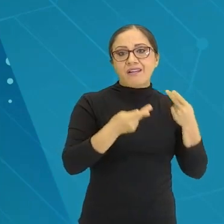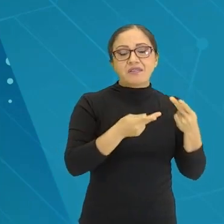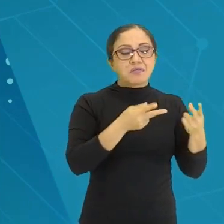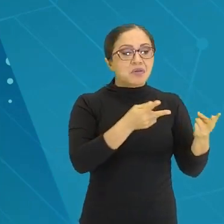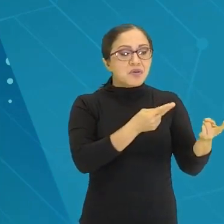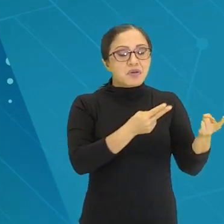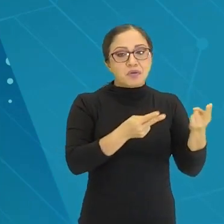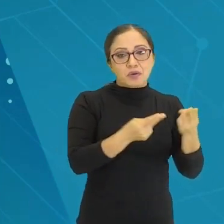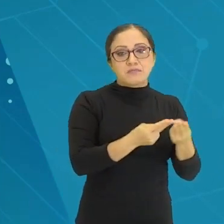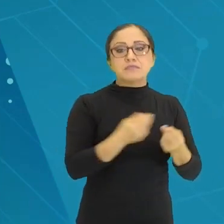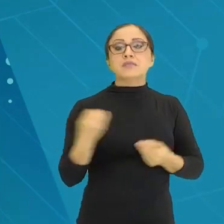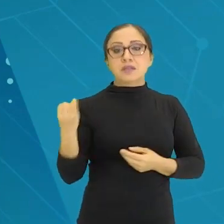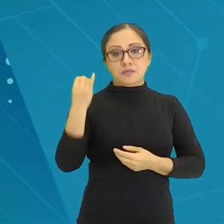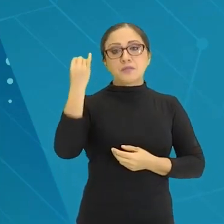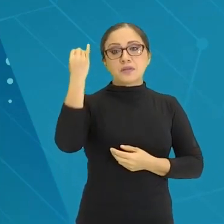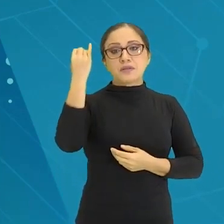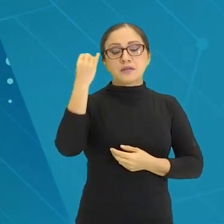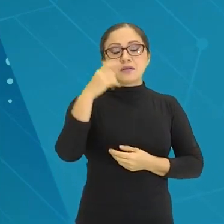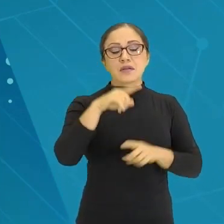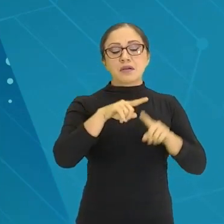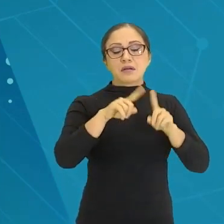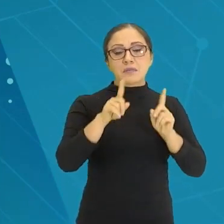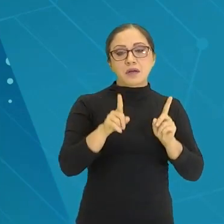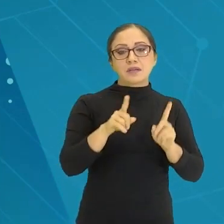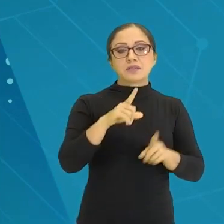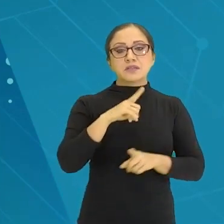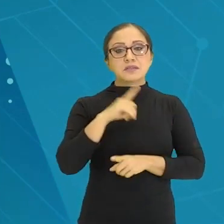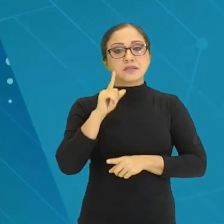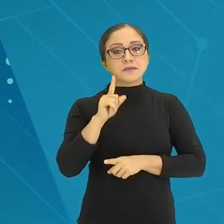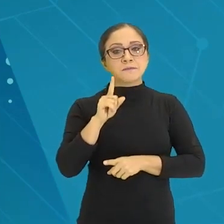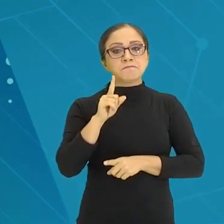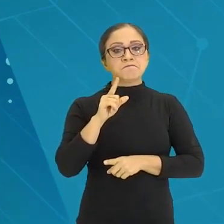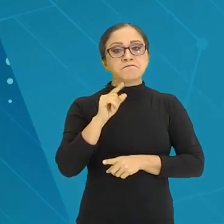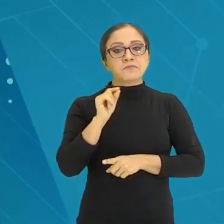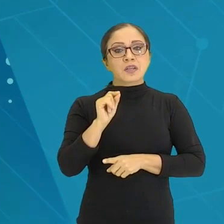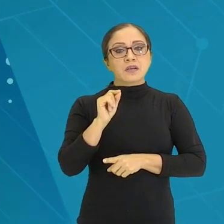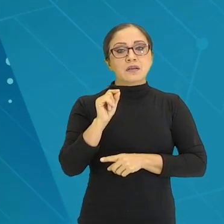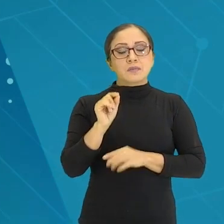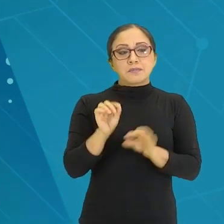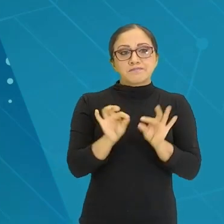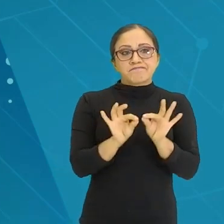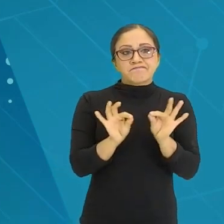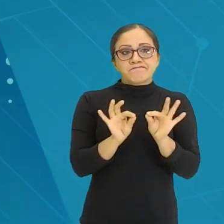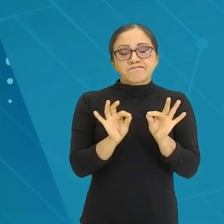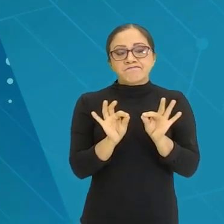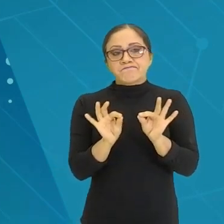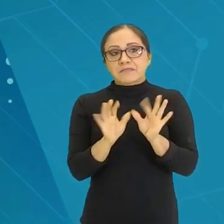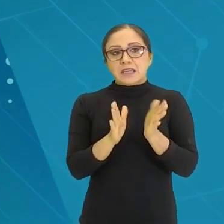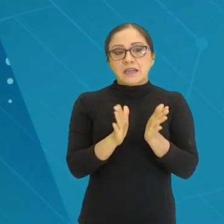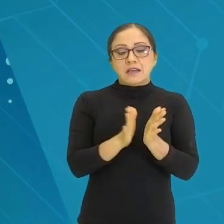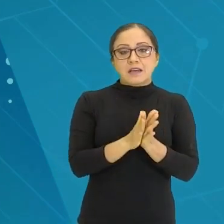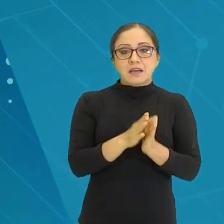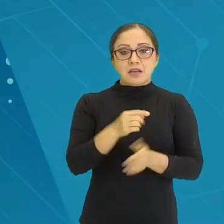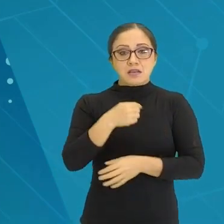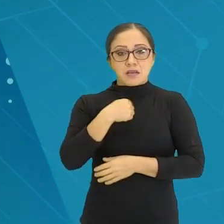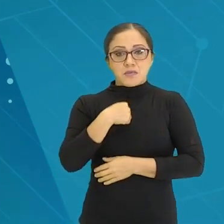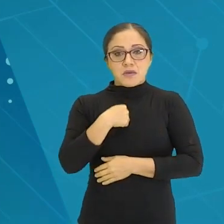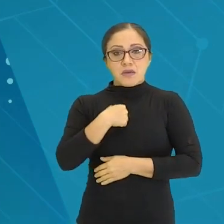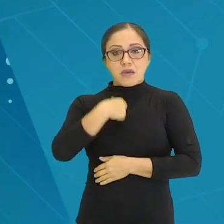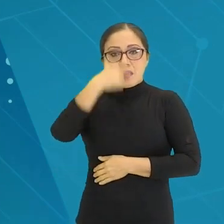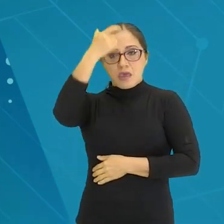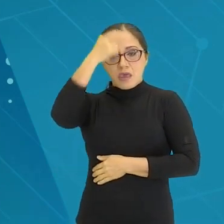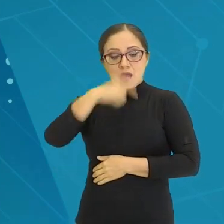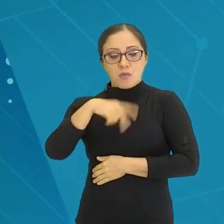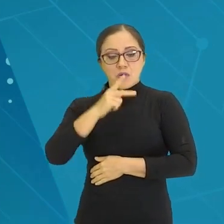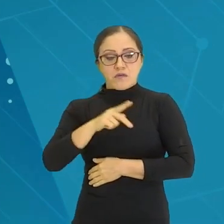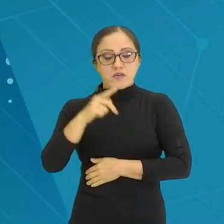importante, mas existe algo que é bem mais sutil, que é eu, como autoridade